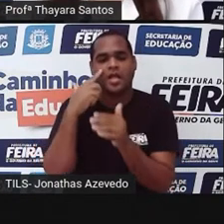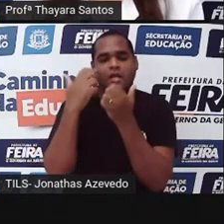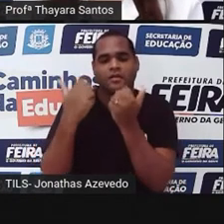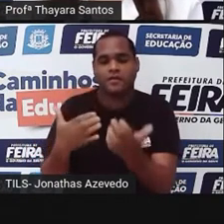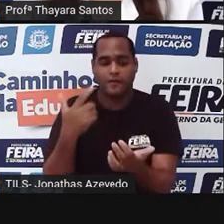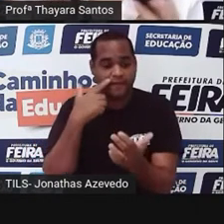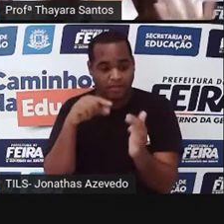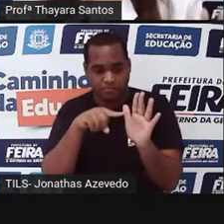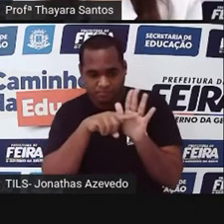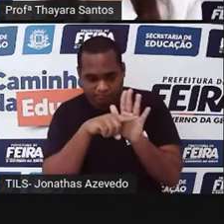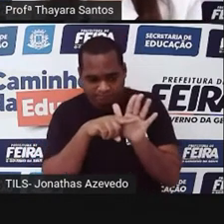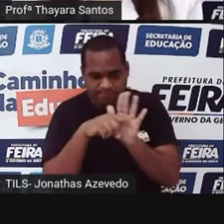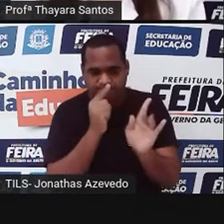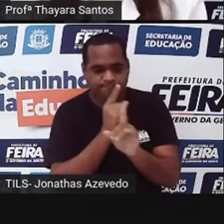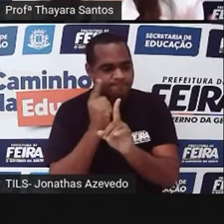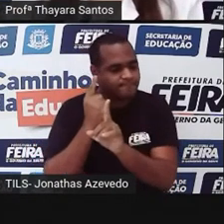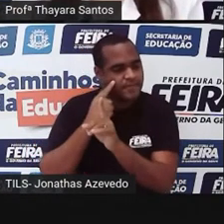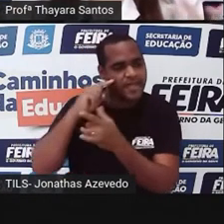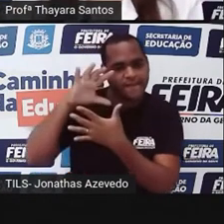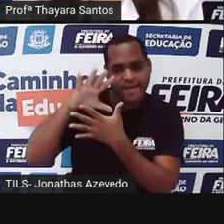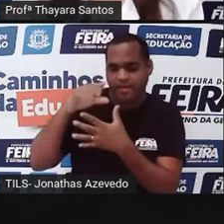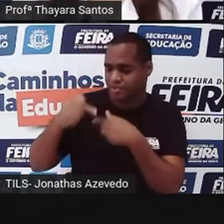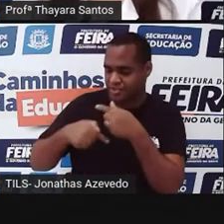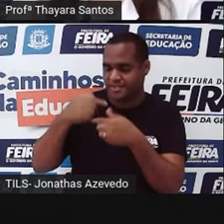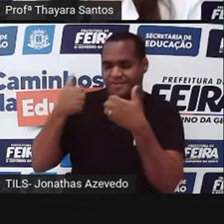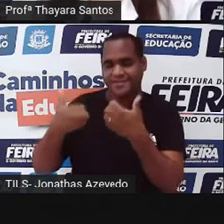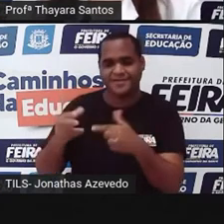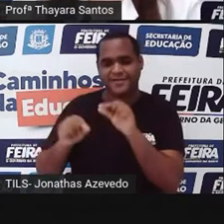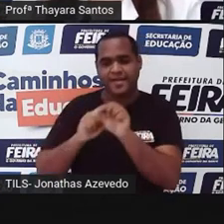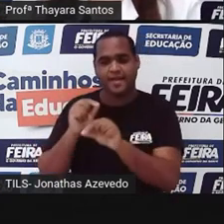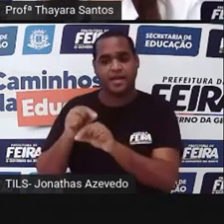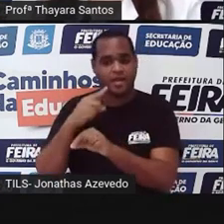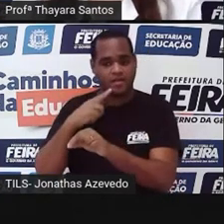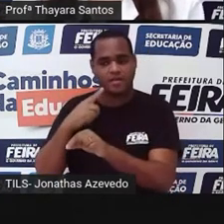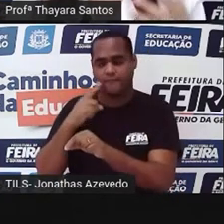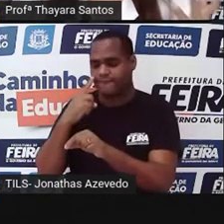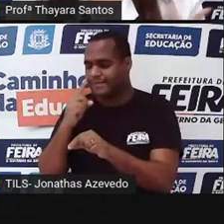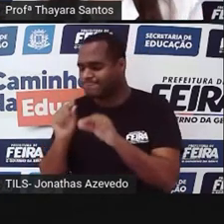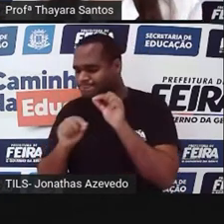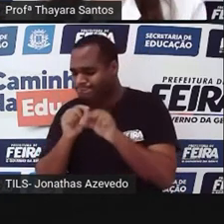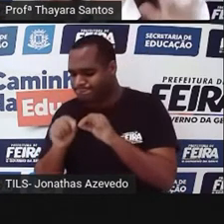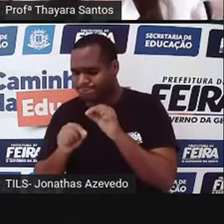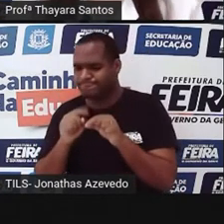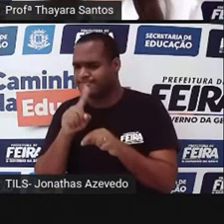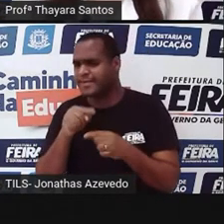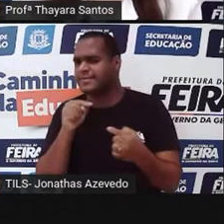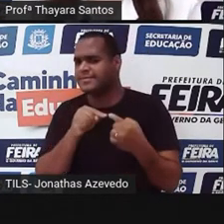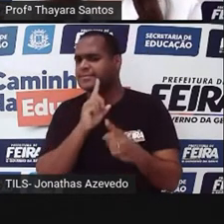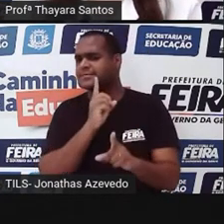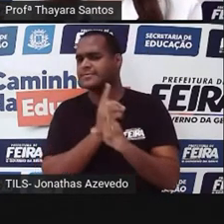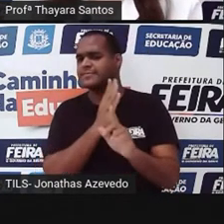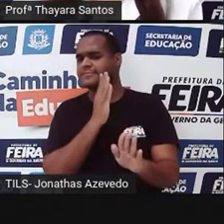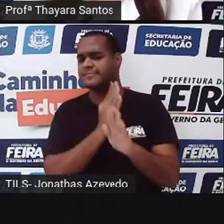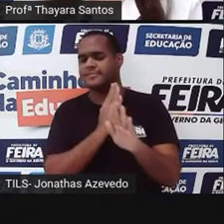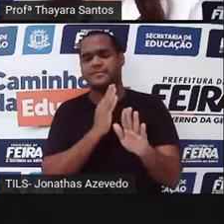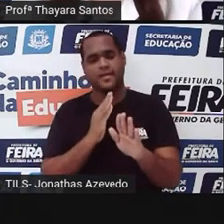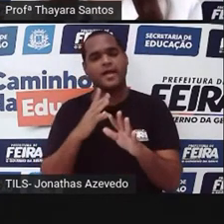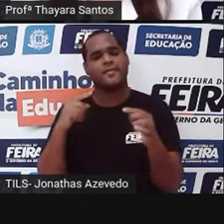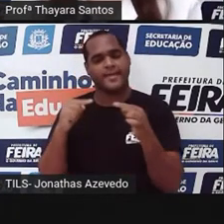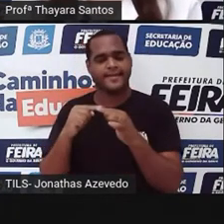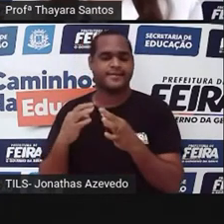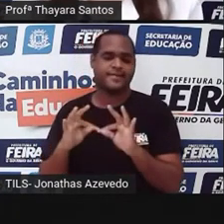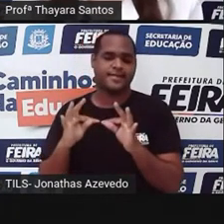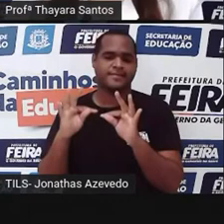mapeamento genético e comparar com o que pode ter disponível nos bancos de dados. Então, tem todas essas aplicações, essa técnica.